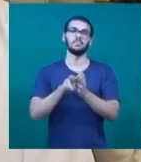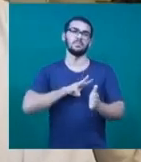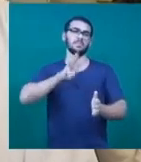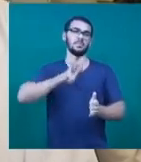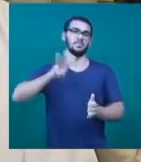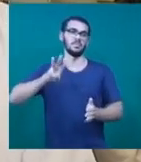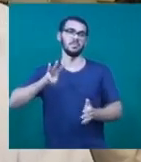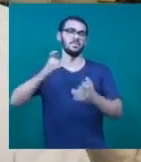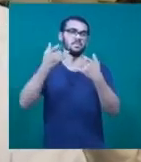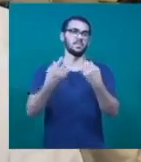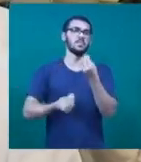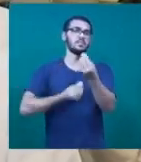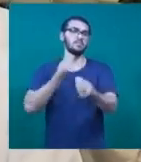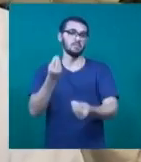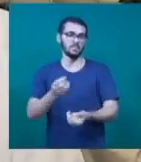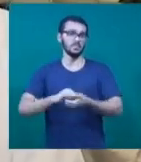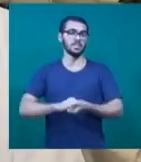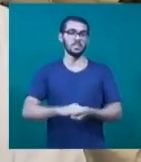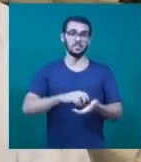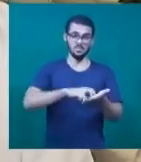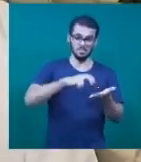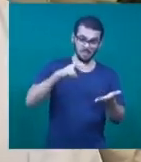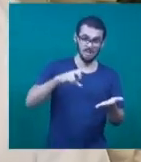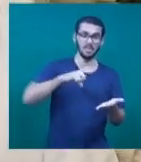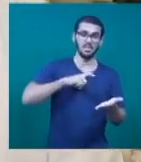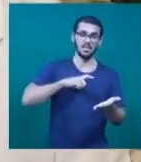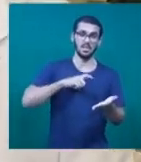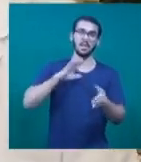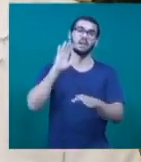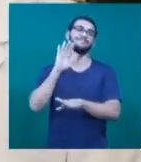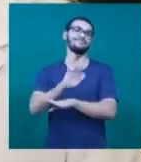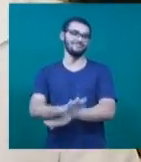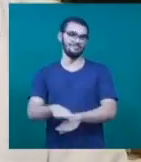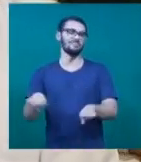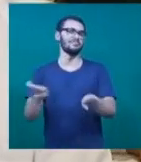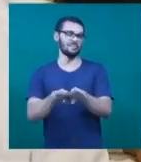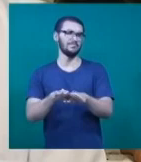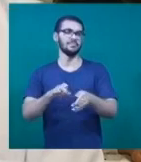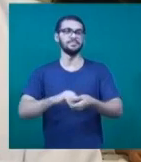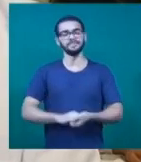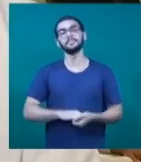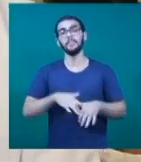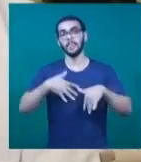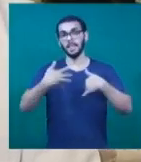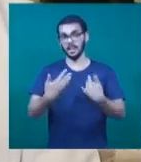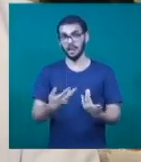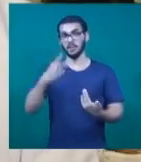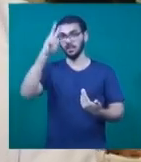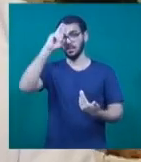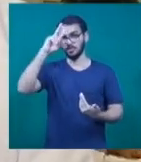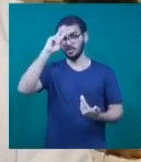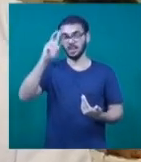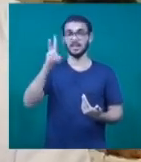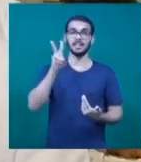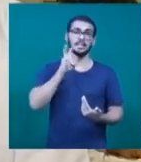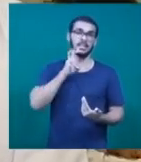E ele vem explicar como é. Ele vai fazer uma sessão pela manhã e uma sessão à tarde. E lembrando que, tanto na quinta quanto na